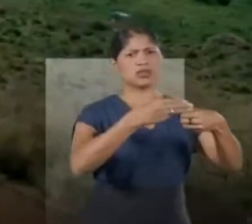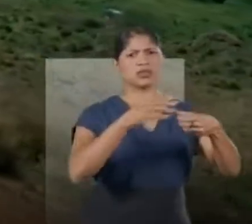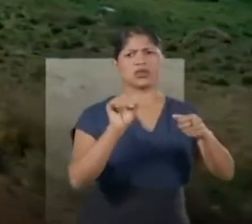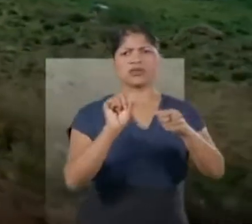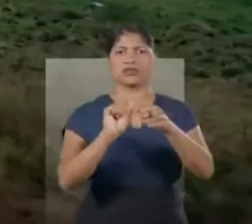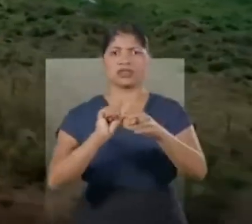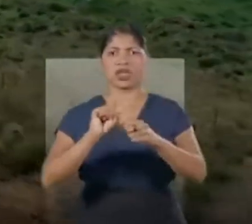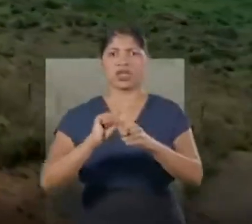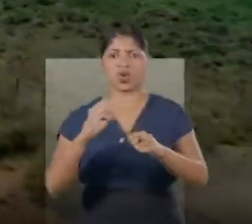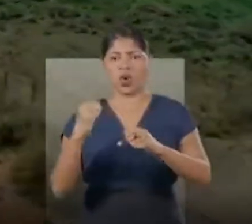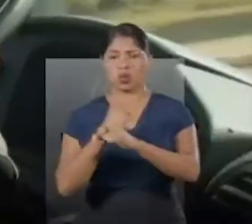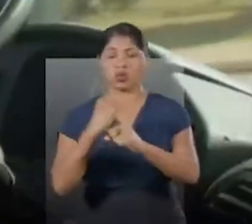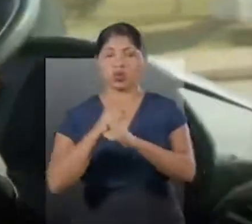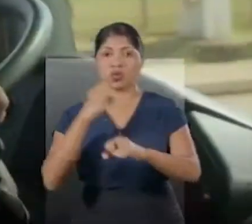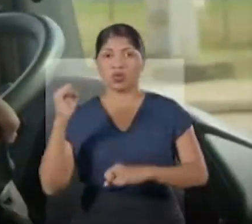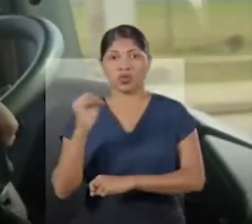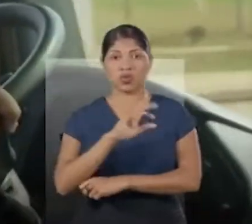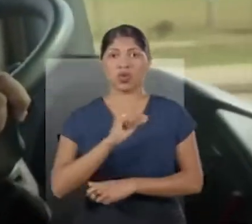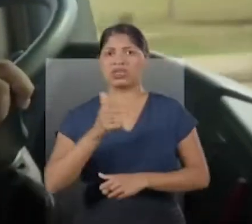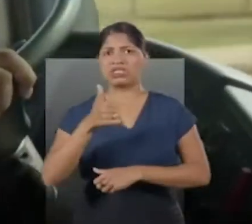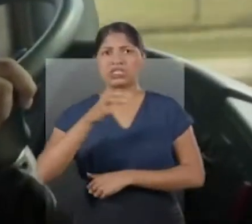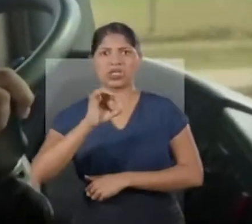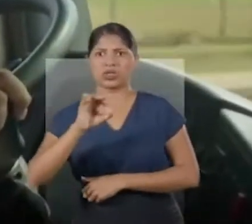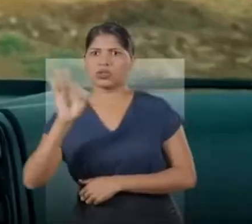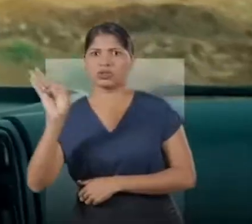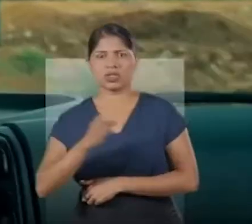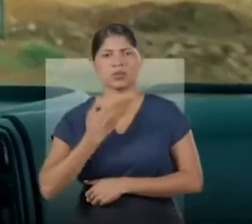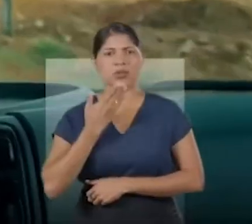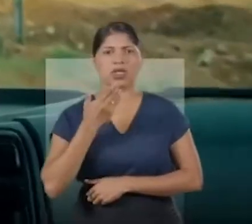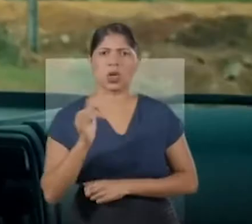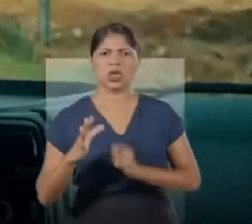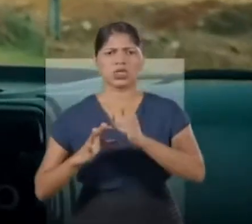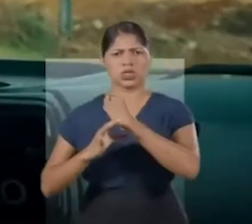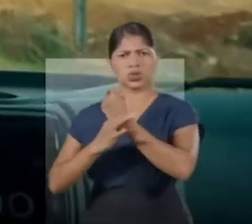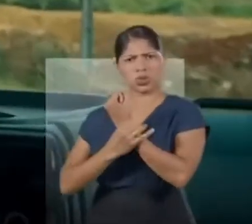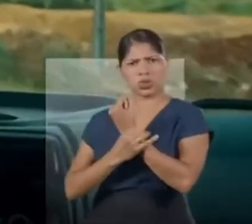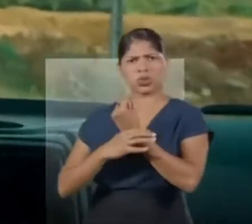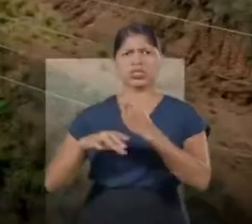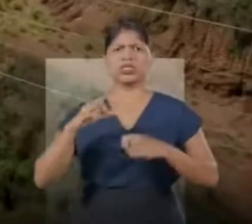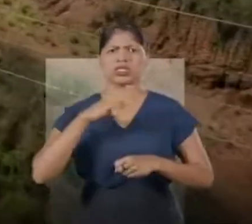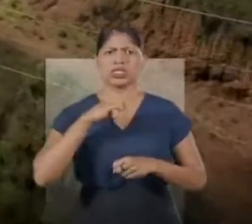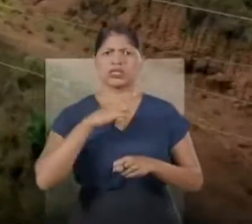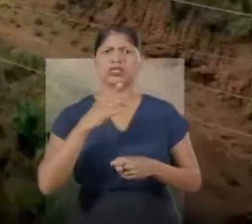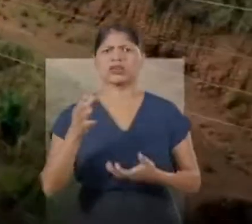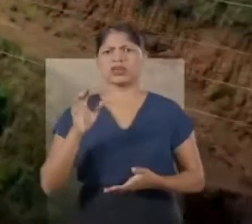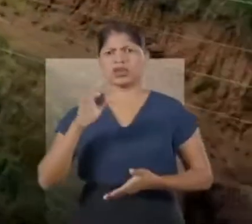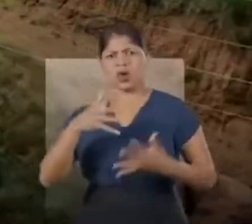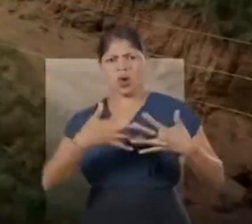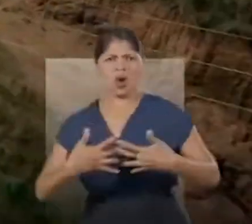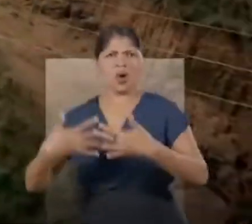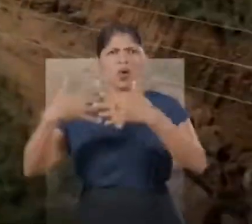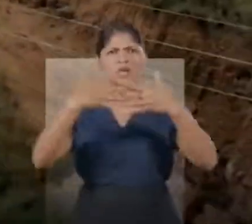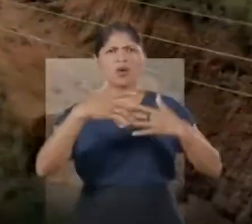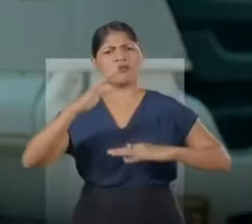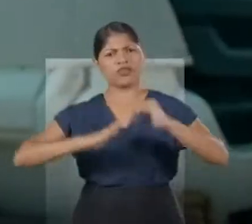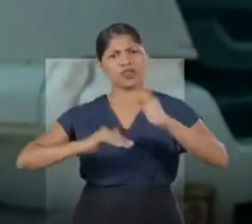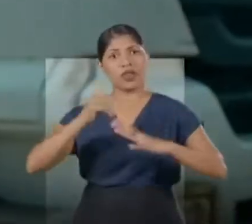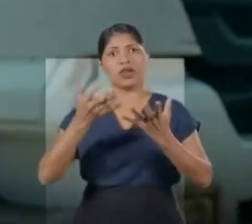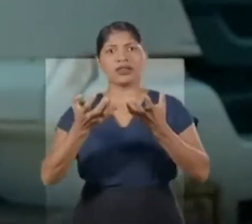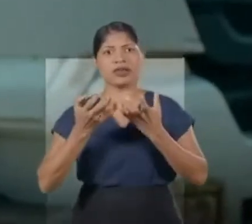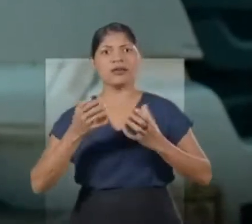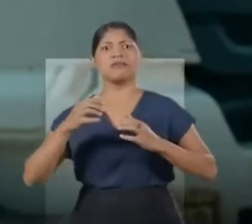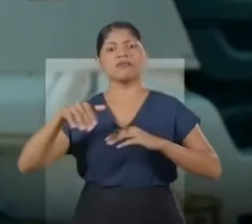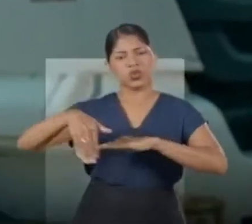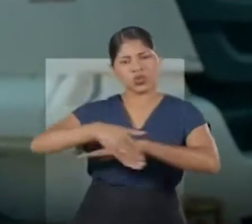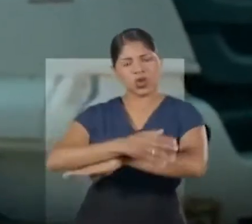Parauapebas. Fizeram a reforma dela, ficou 100% melhor. Segurança, tem acostamento. O realmente o caminhoneiro quer é uma